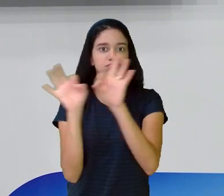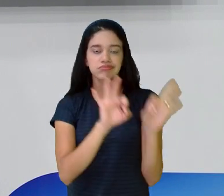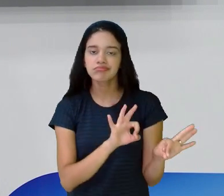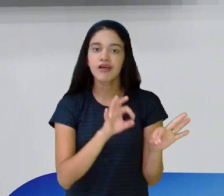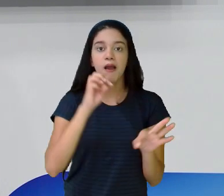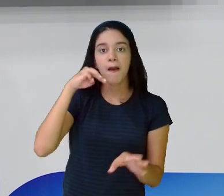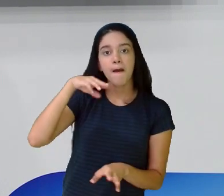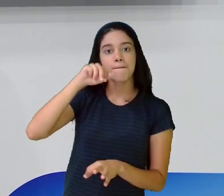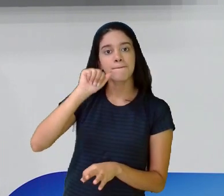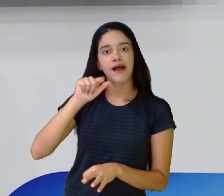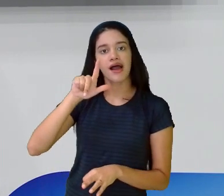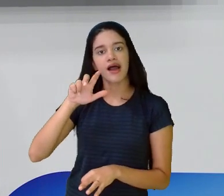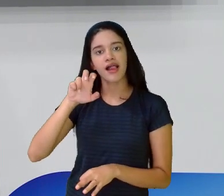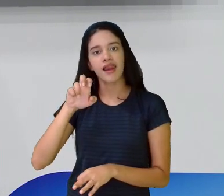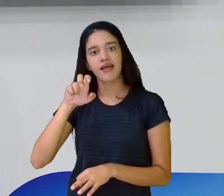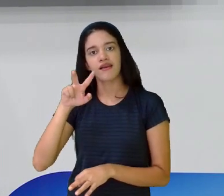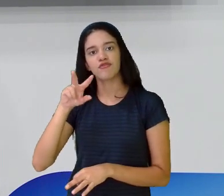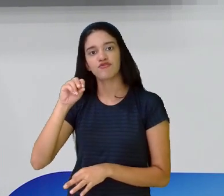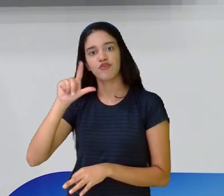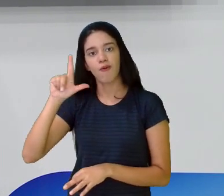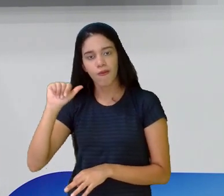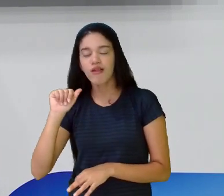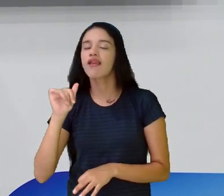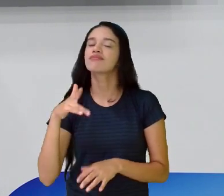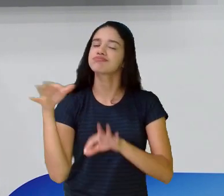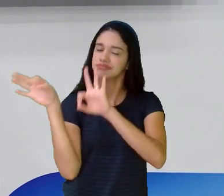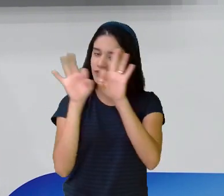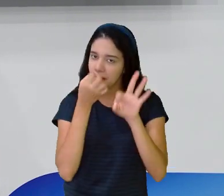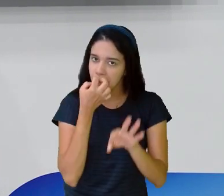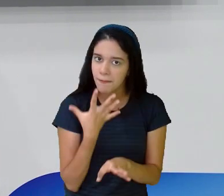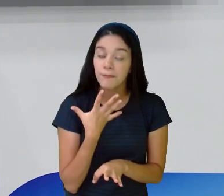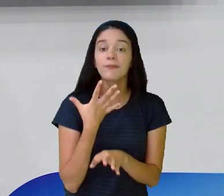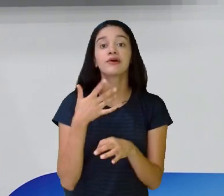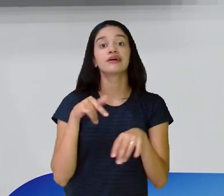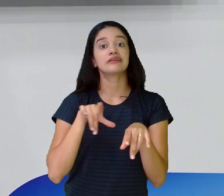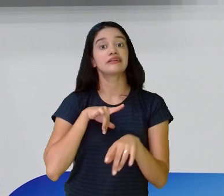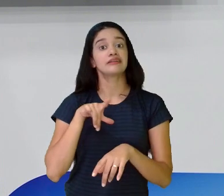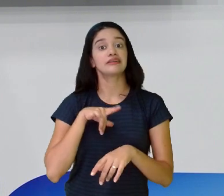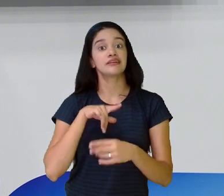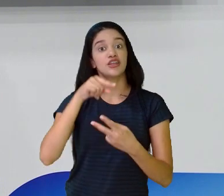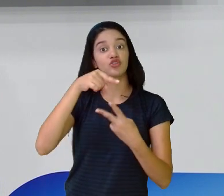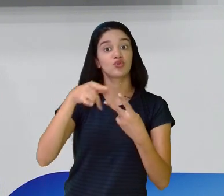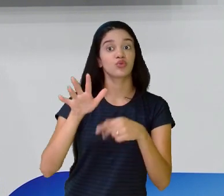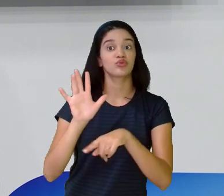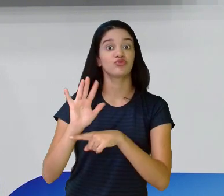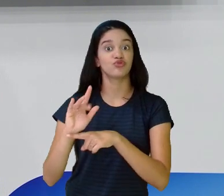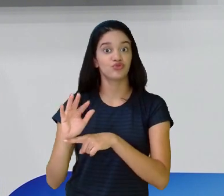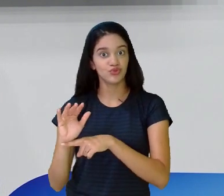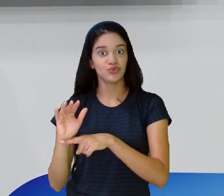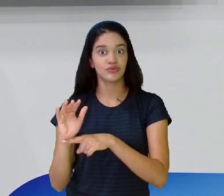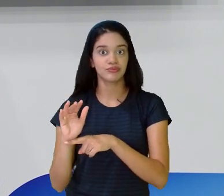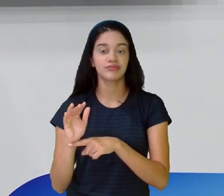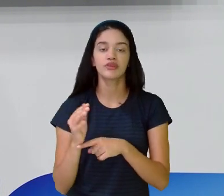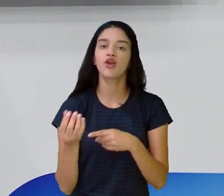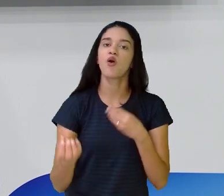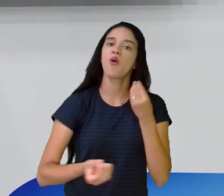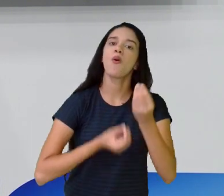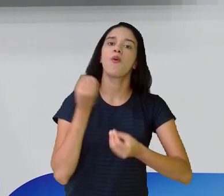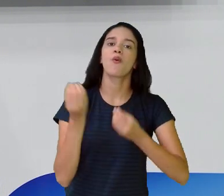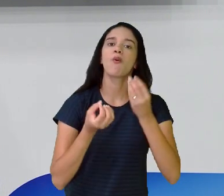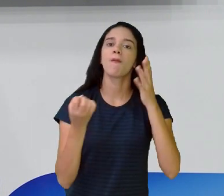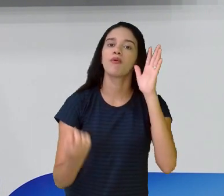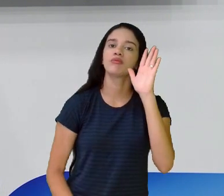Malévola, assistam. Tem dois filmes sobre ela. E o primeiro fala justamente de como